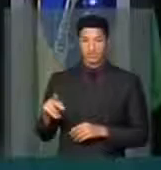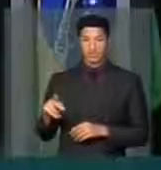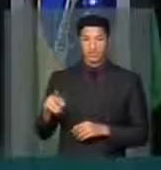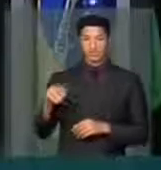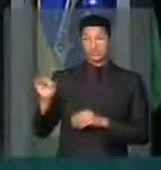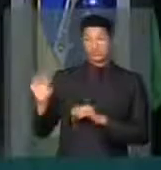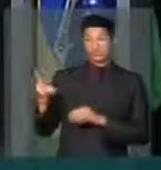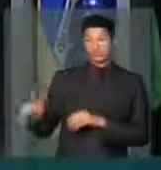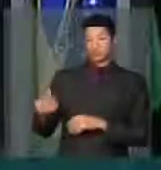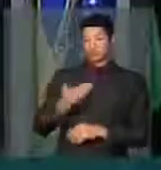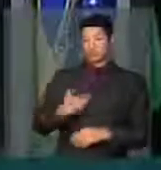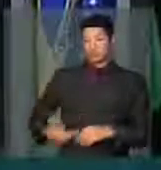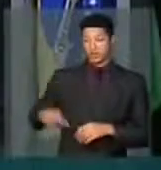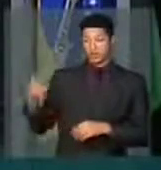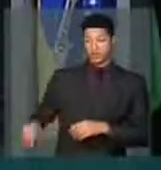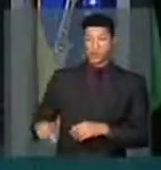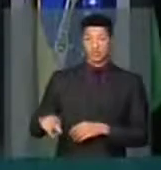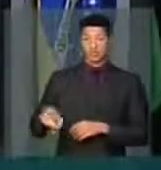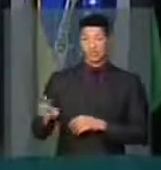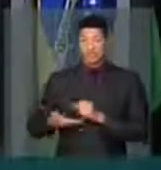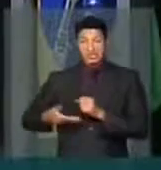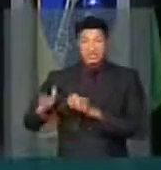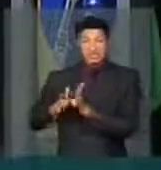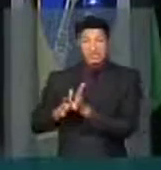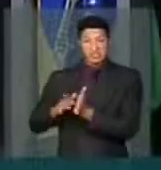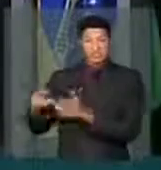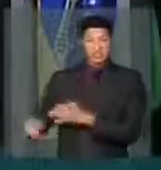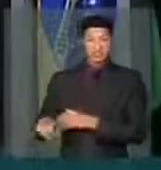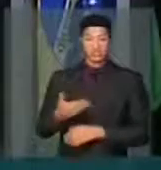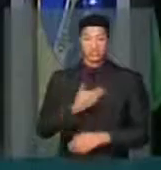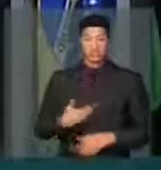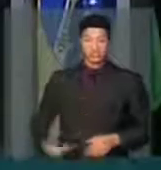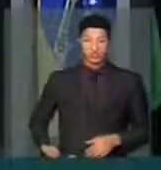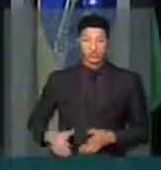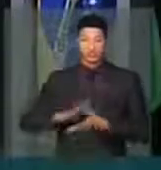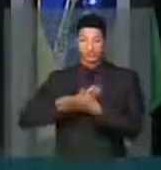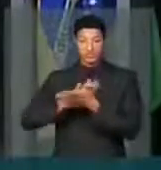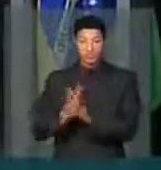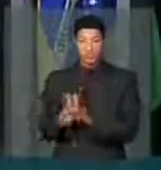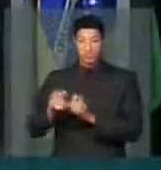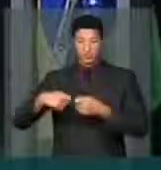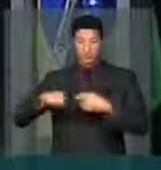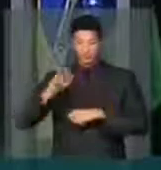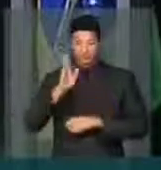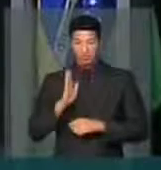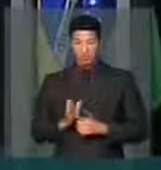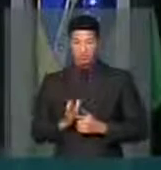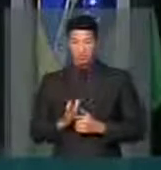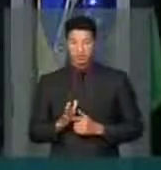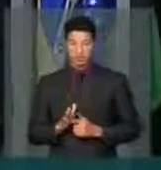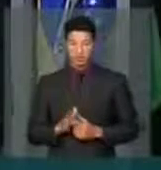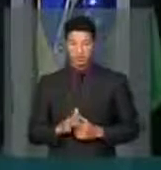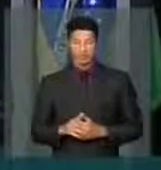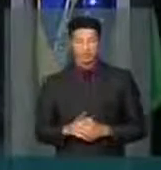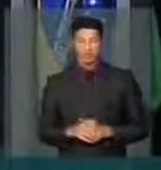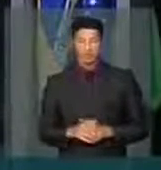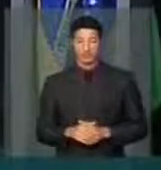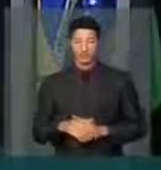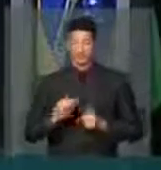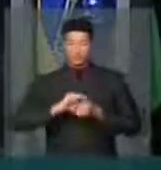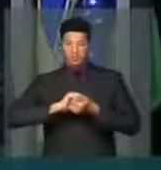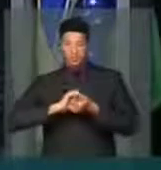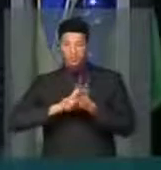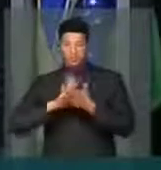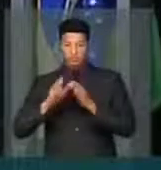por si só e seu governo de meia boca, governo que destruiu a economia brasileira, que